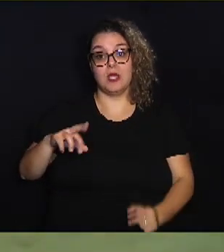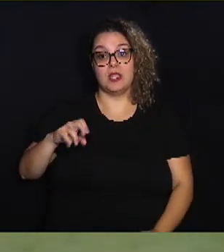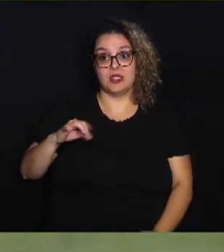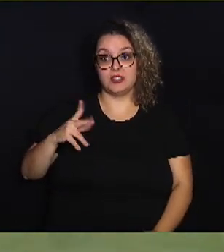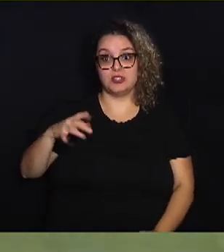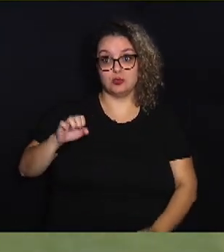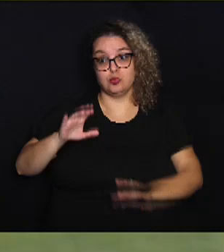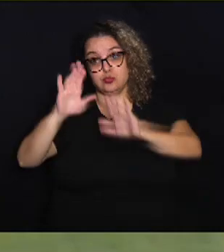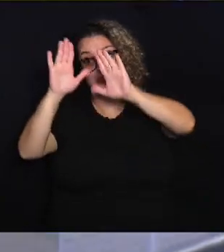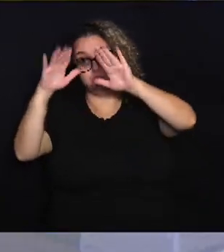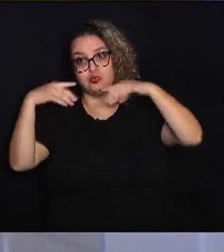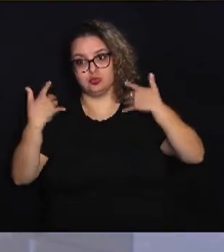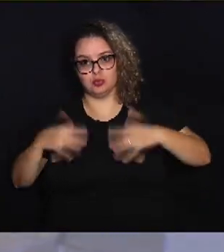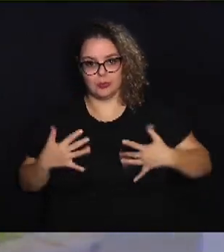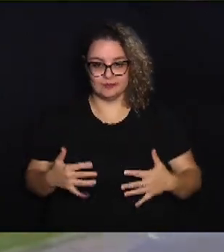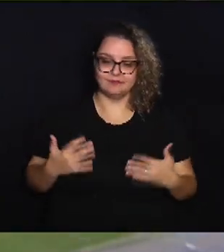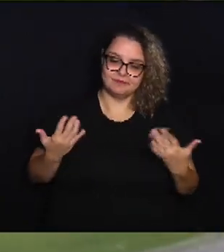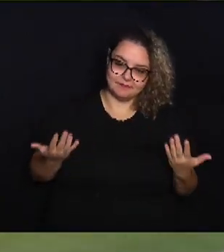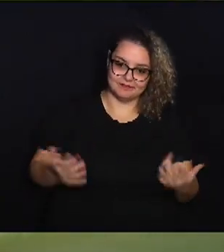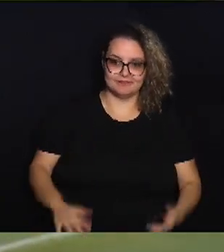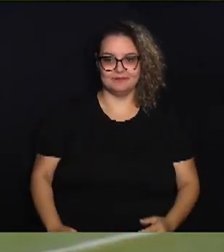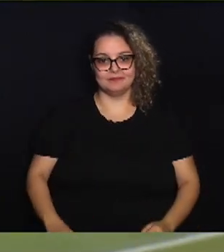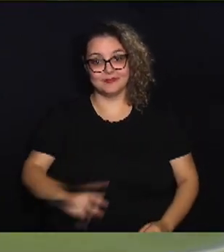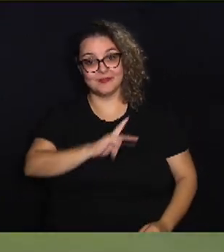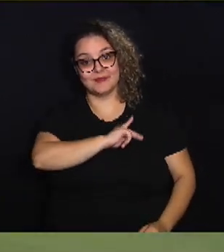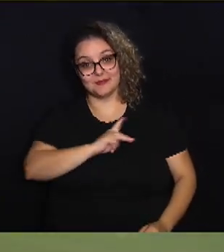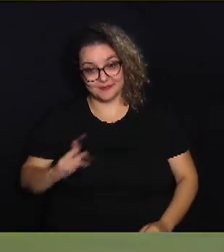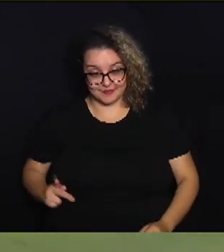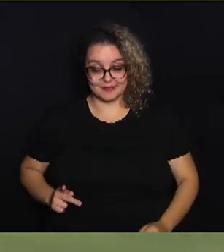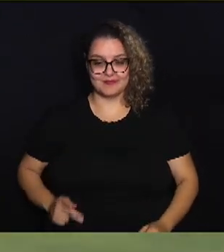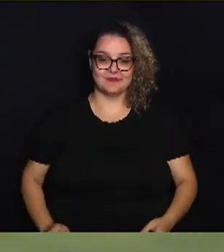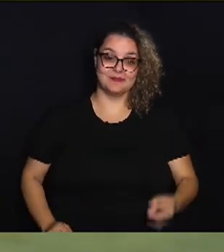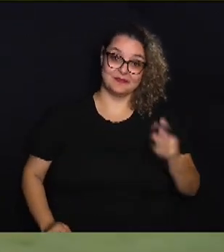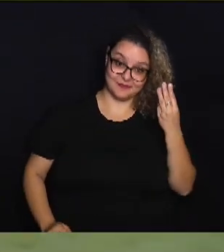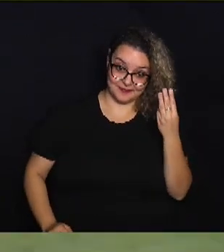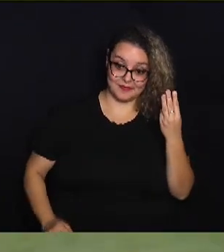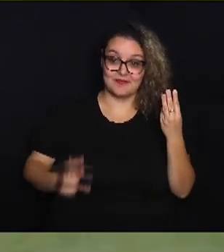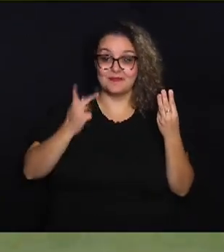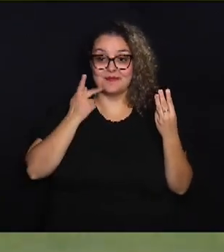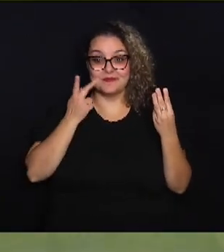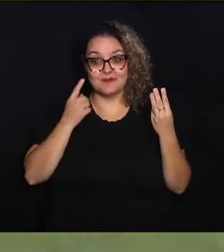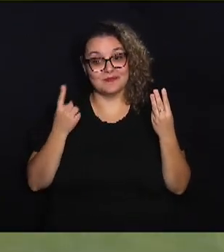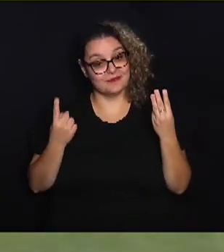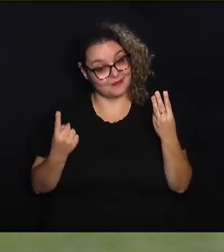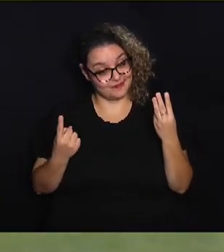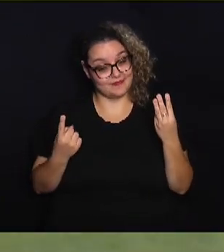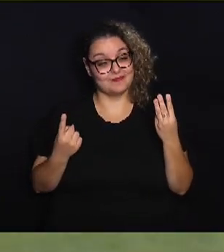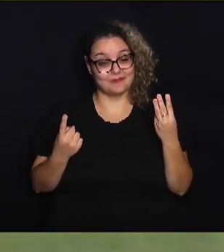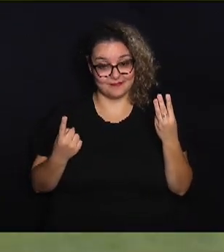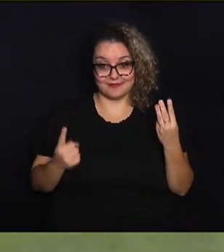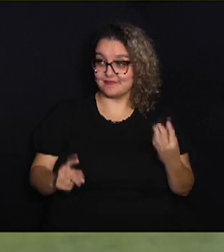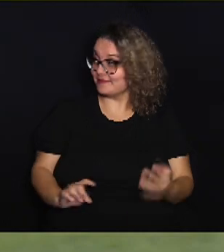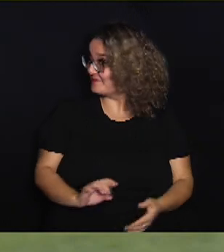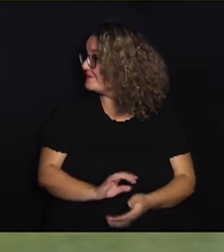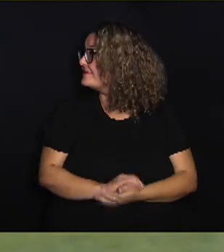bela defesa e ficou nisso. Não mais as Lucarelli, Ponte Preta 3, Ceará 1.